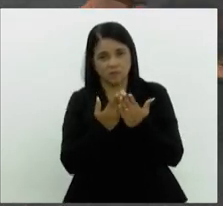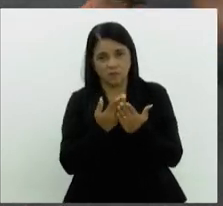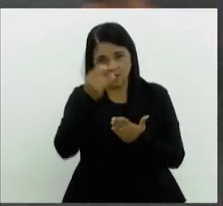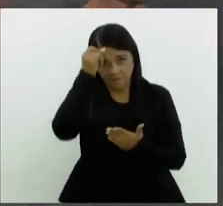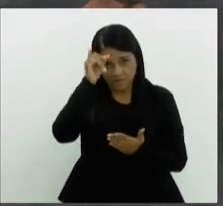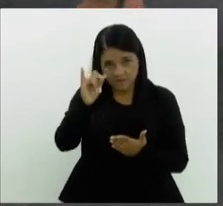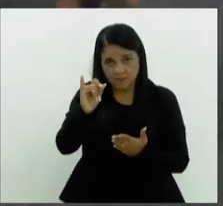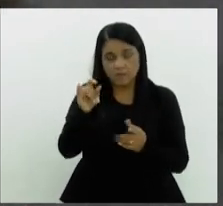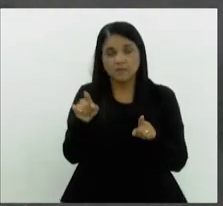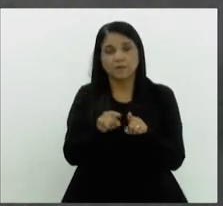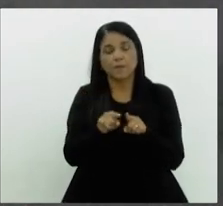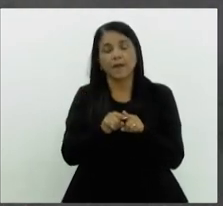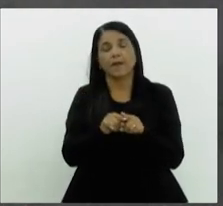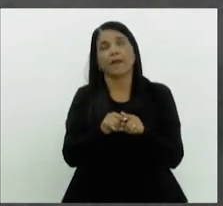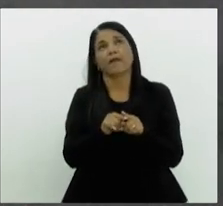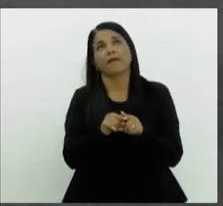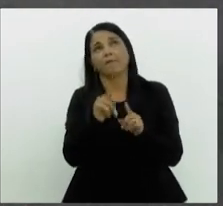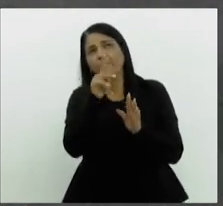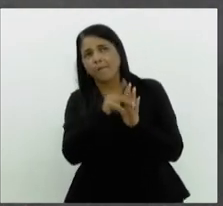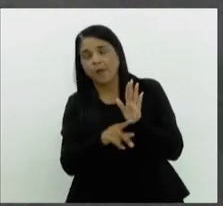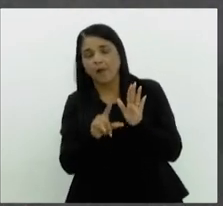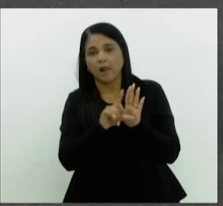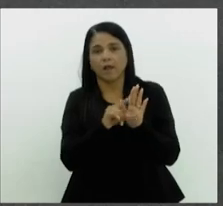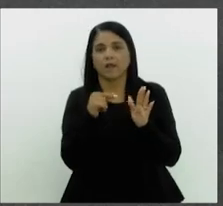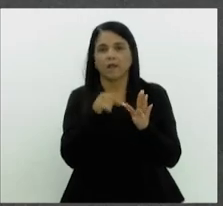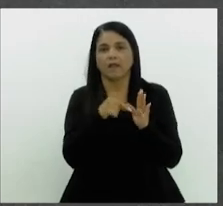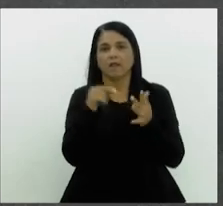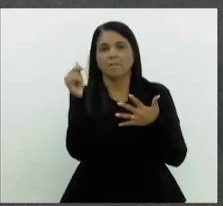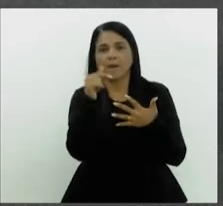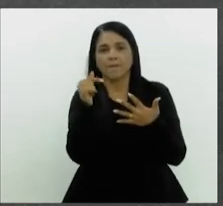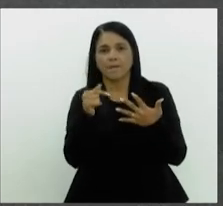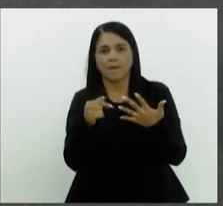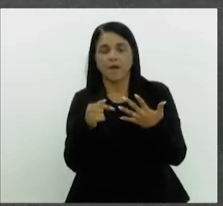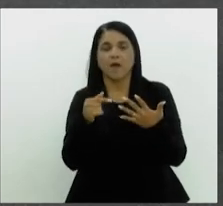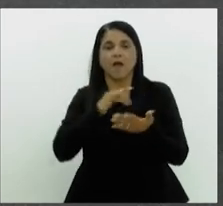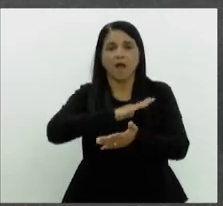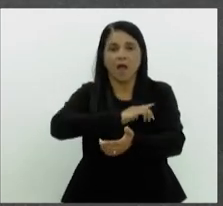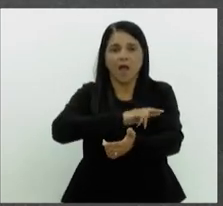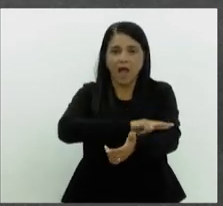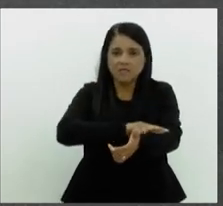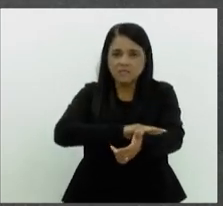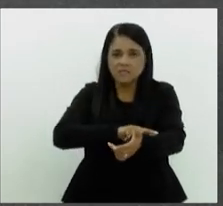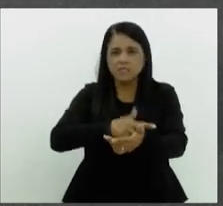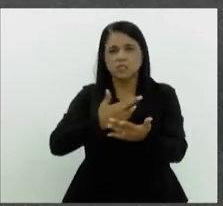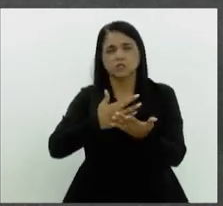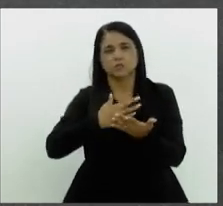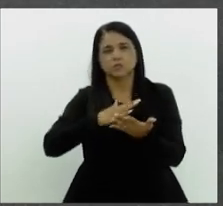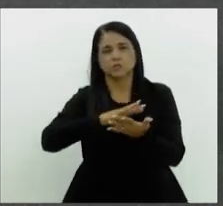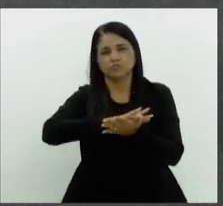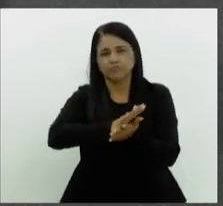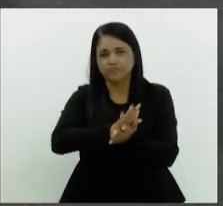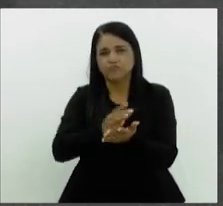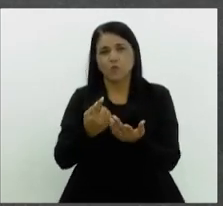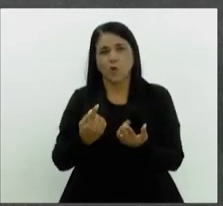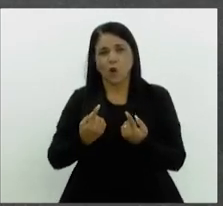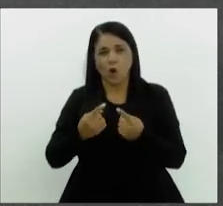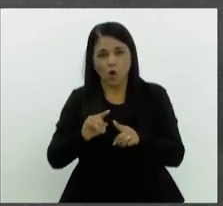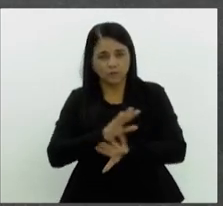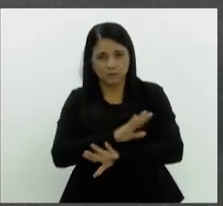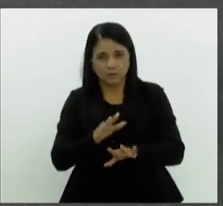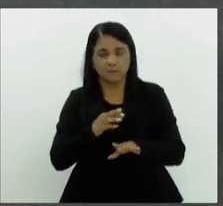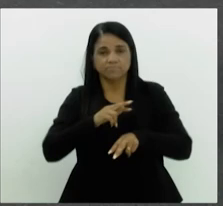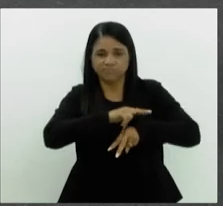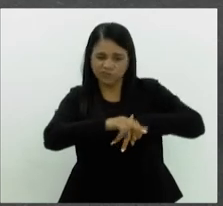abrangemos também questões como combate ao racismo, à intolerância de gênero, enfim.